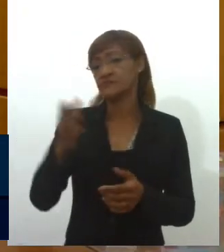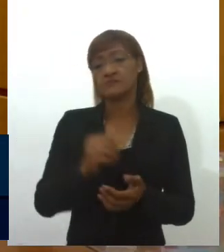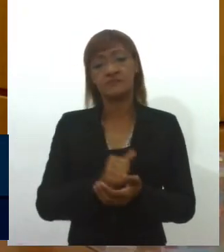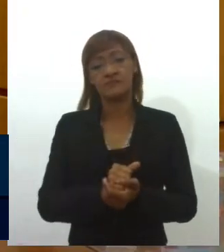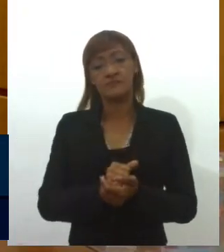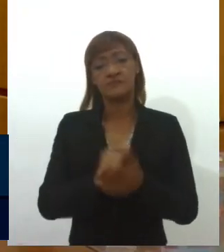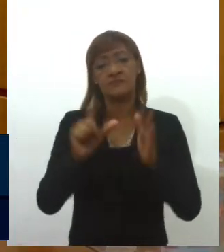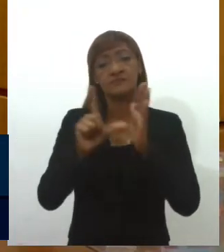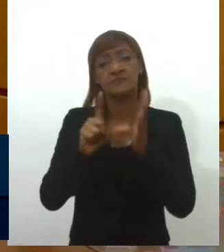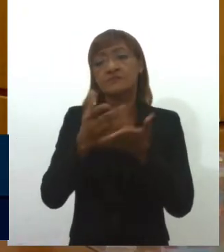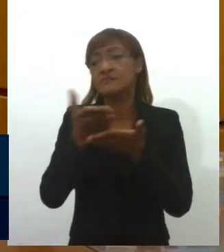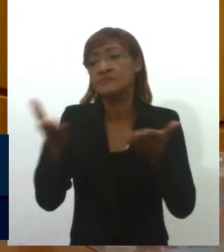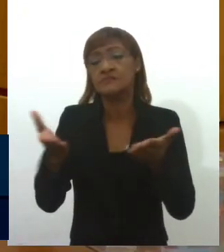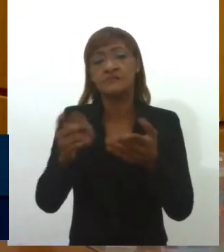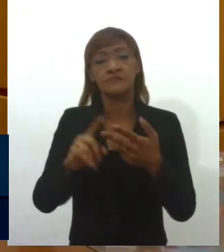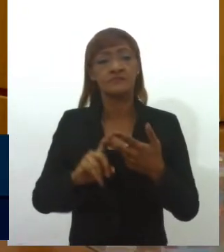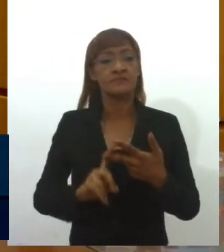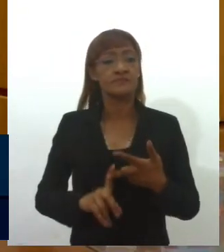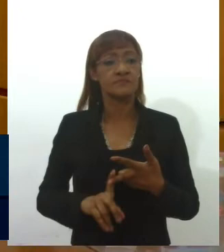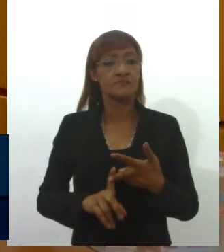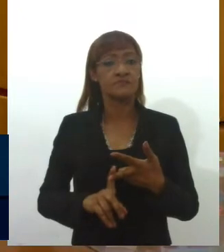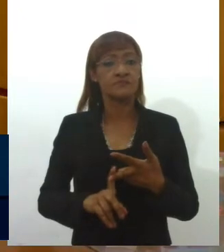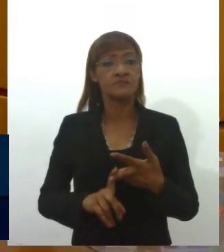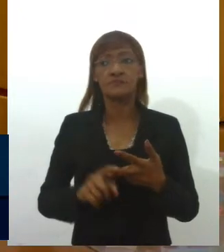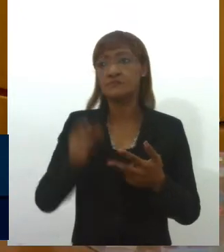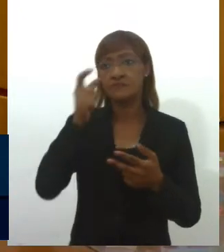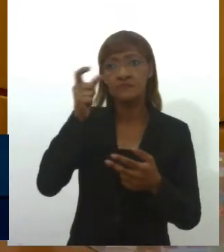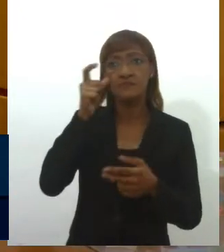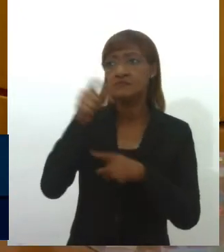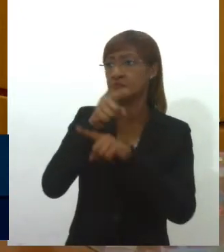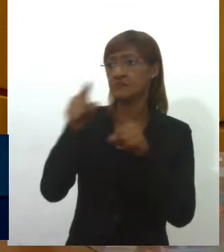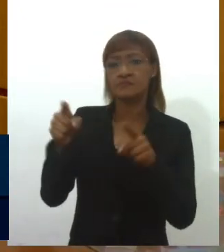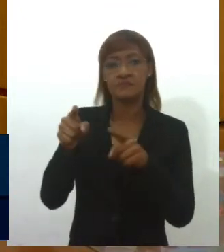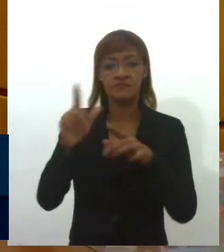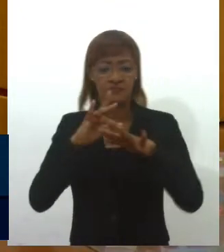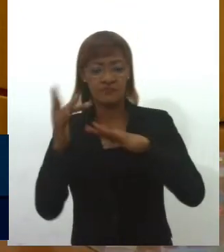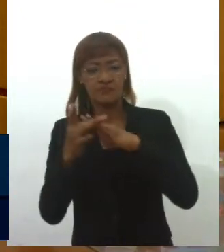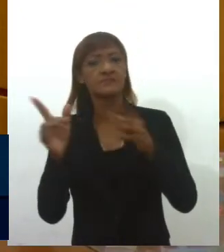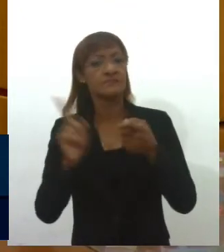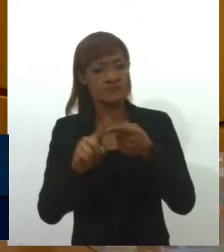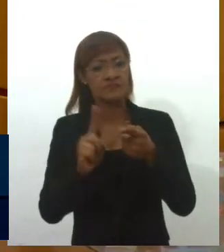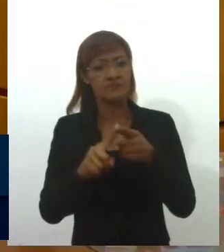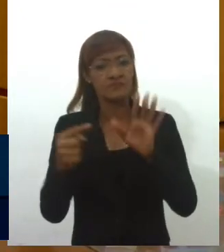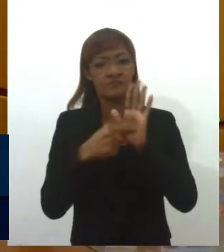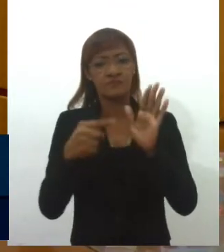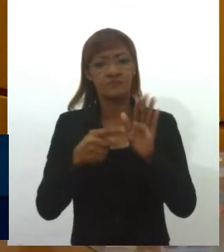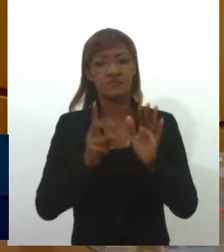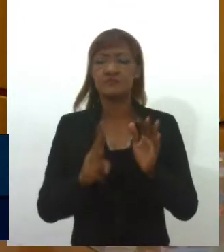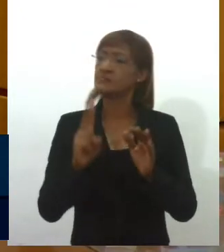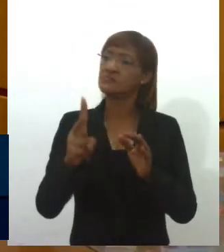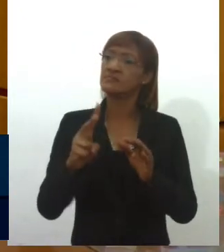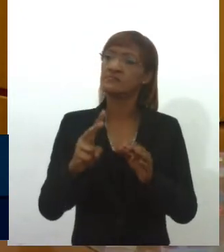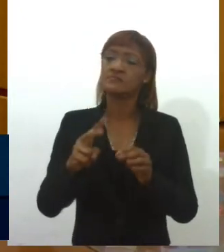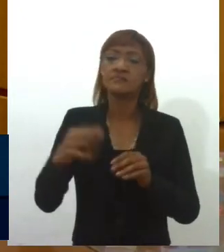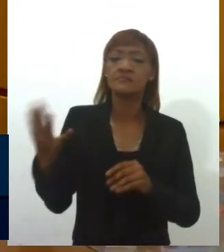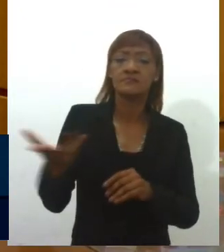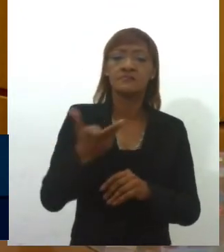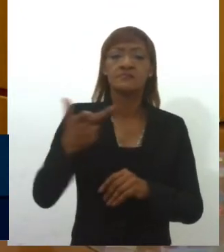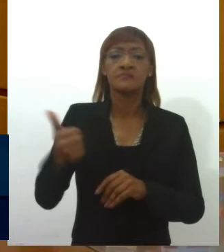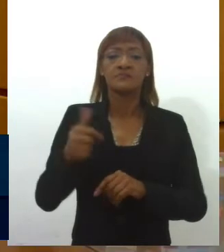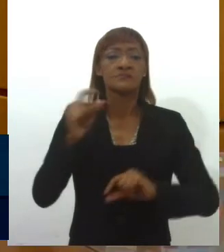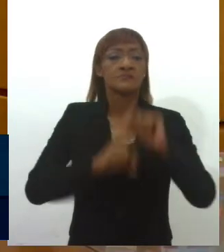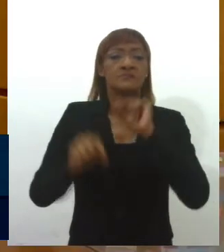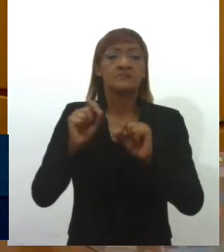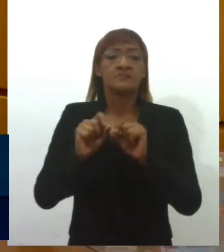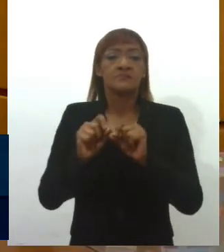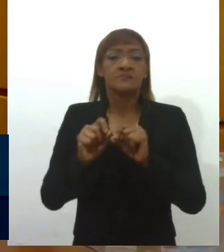lojas e a gente assiste às denúncias nas redes sociais. É a forma como atua o aparato